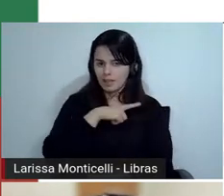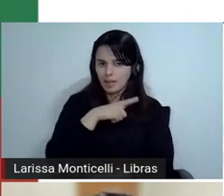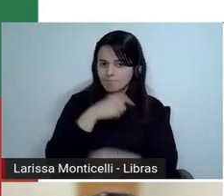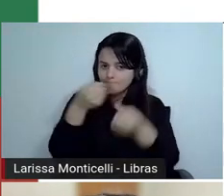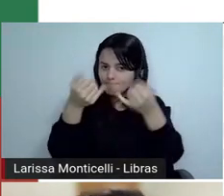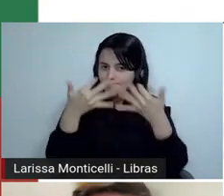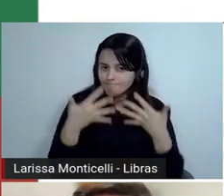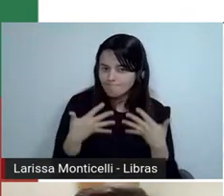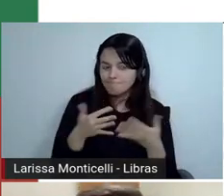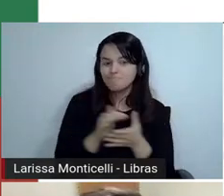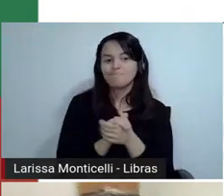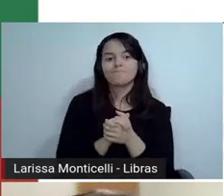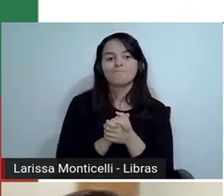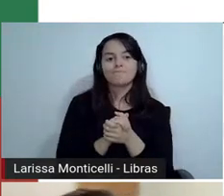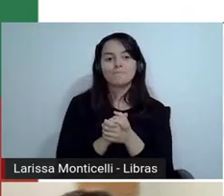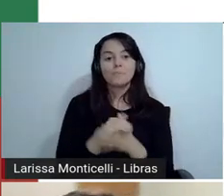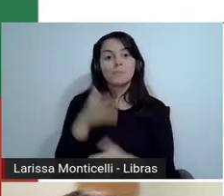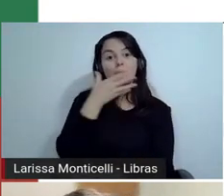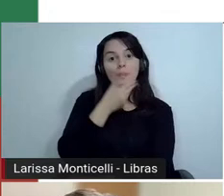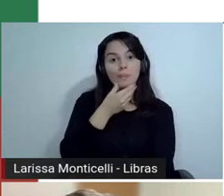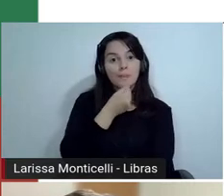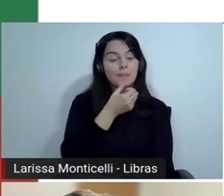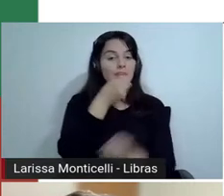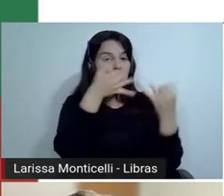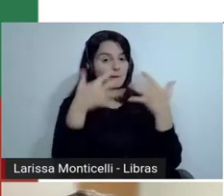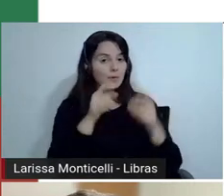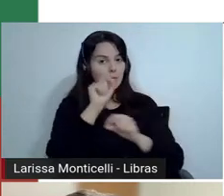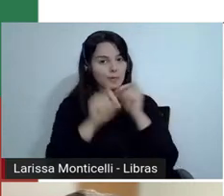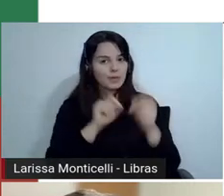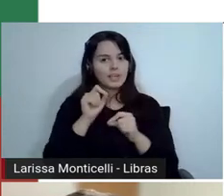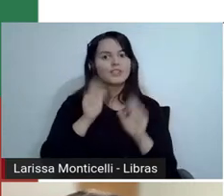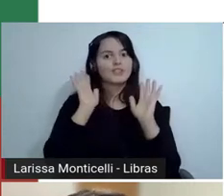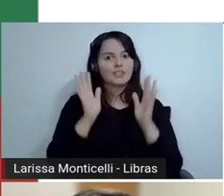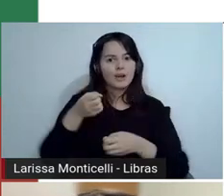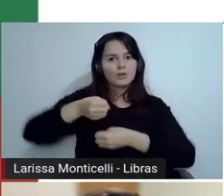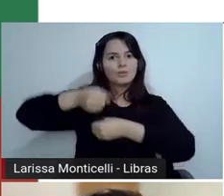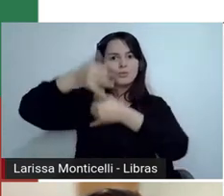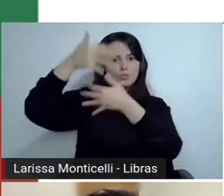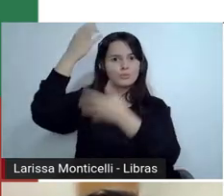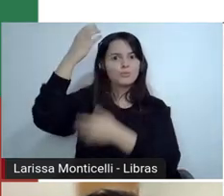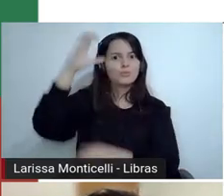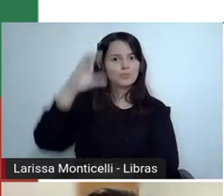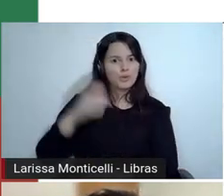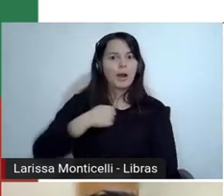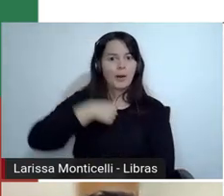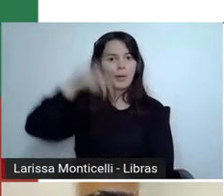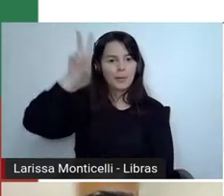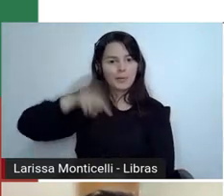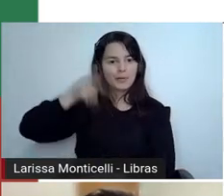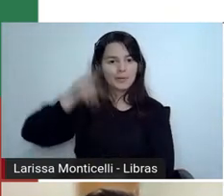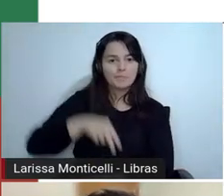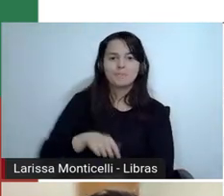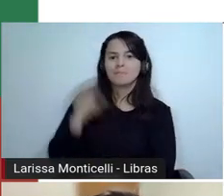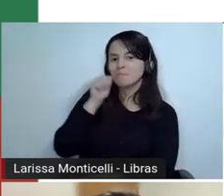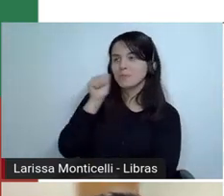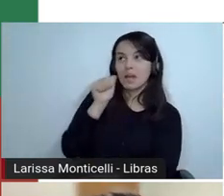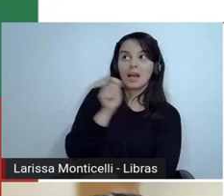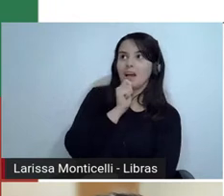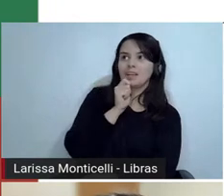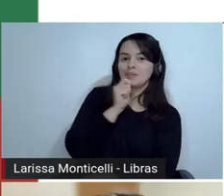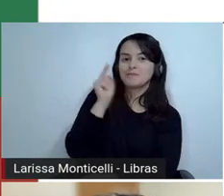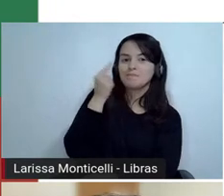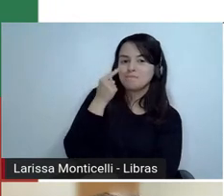E aí, Fernanda, eu vou ler aqui alguns comentários que já começaram por trás. Não cheguei a ler, mas vamos lá.